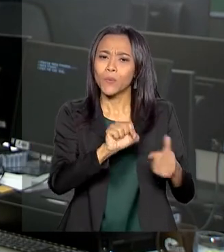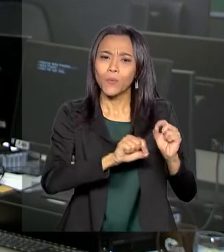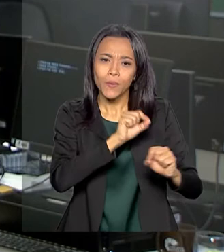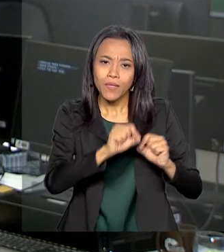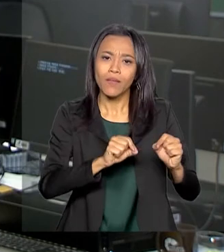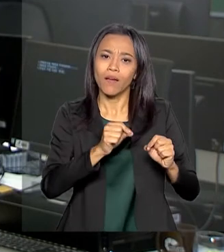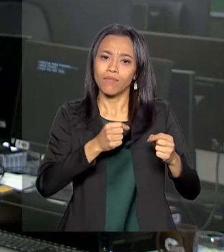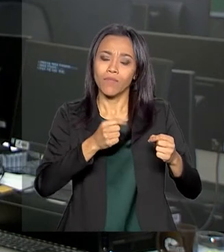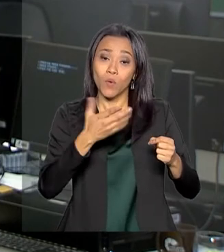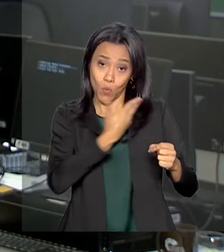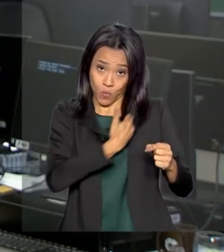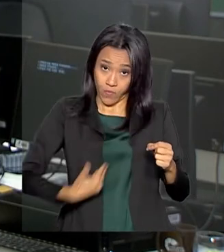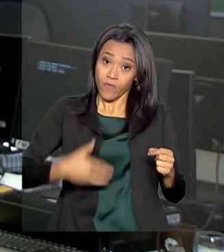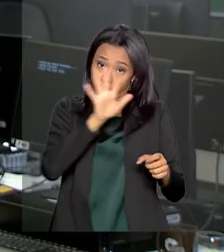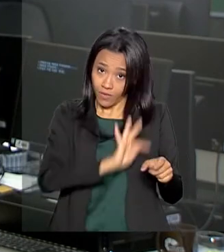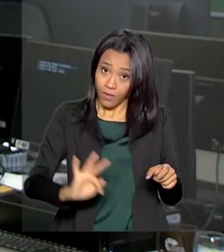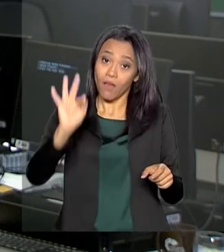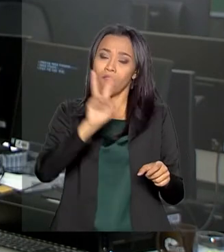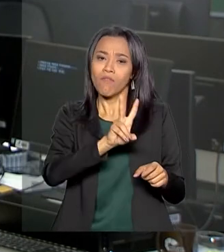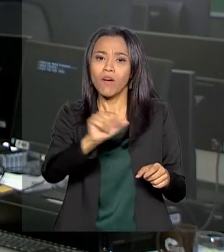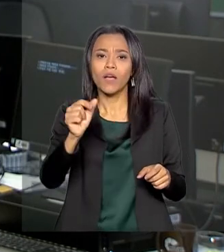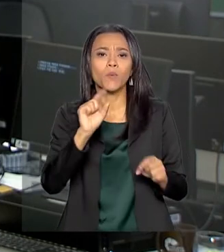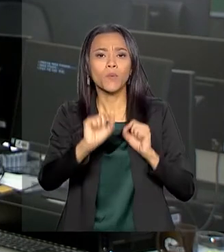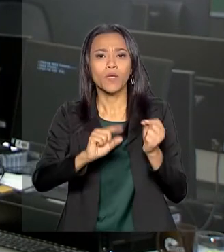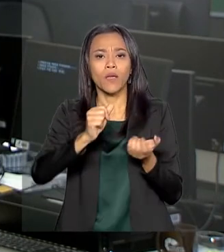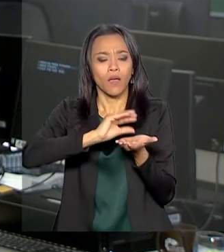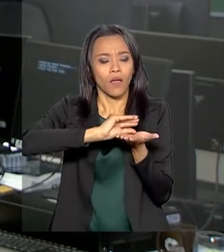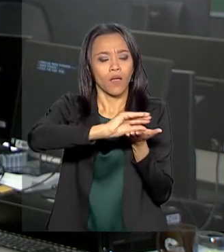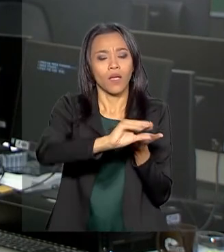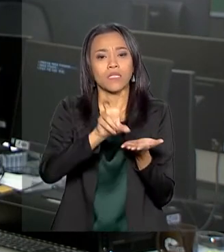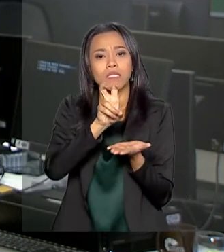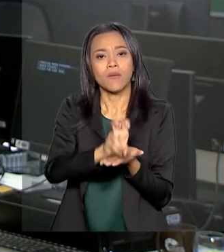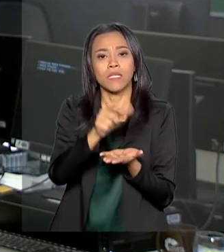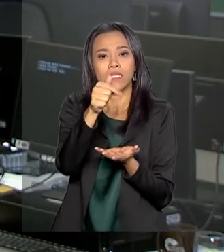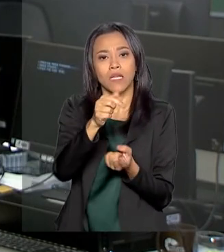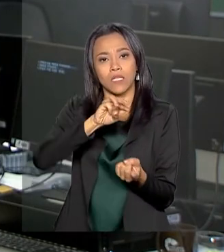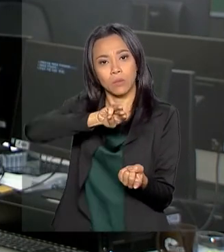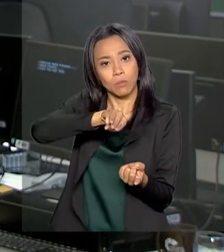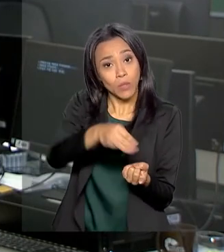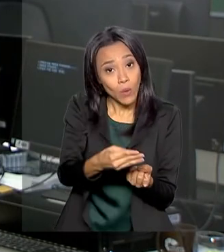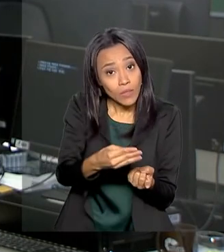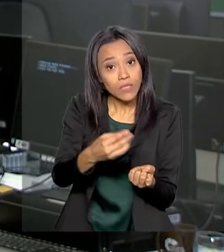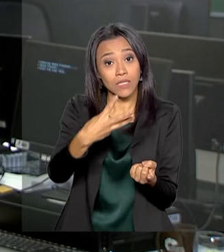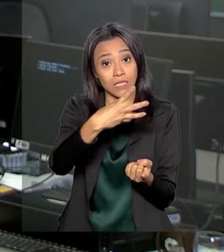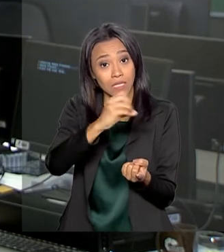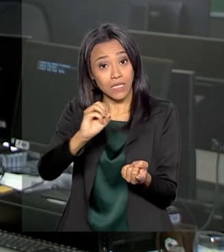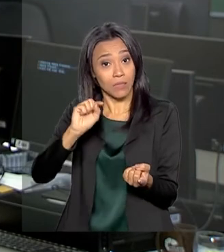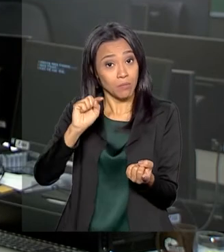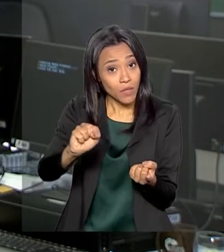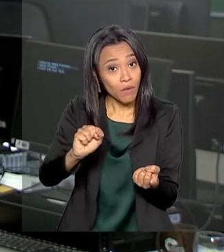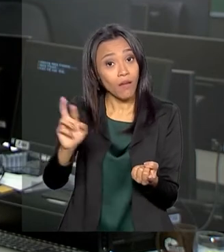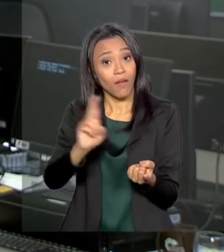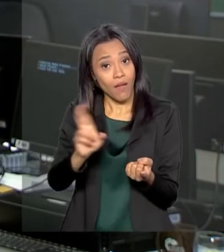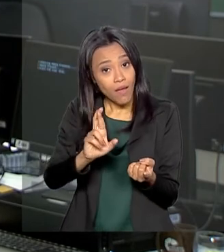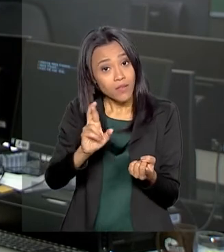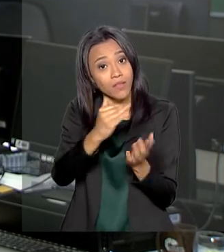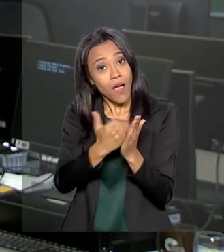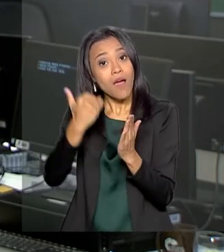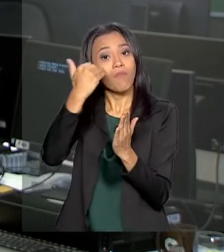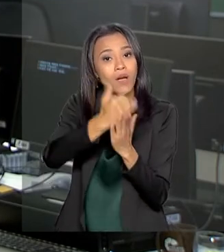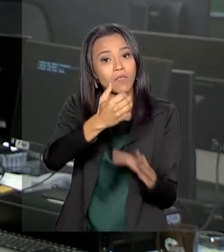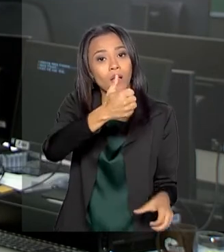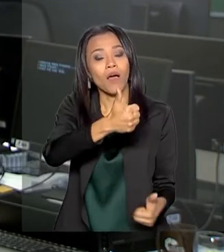atendimento. E o governo federal irá repassar cerca de R$ 57,3 milhões a mais para o custeio do